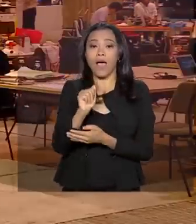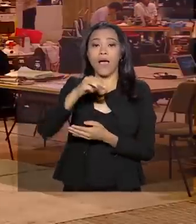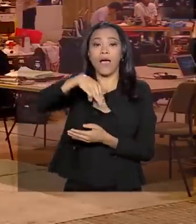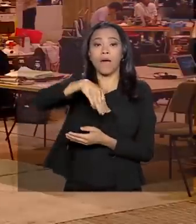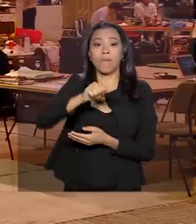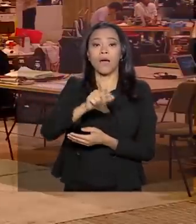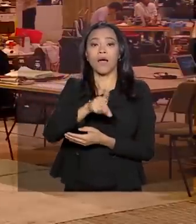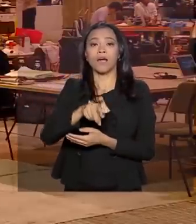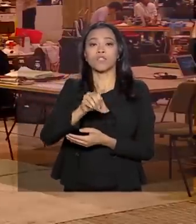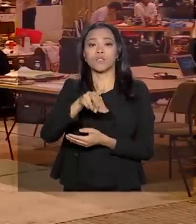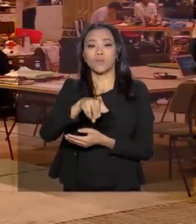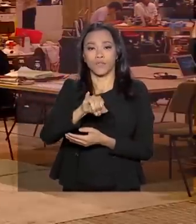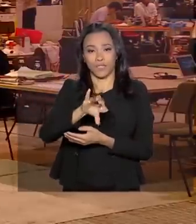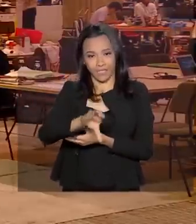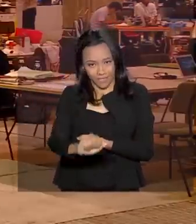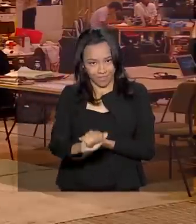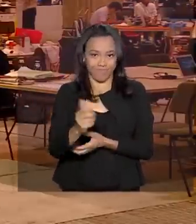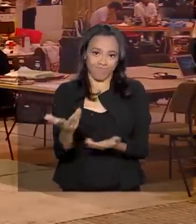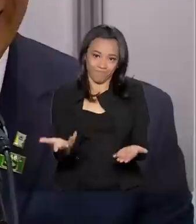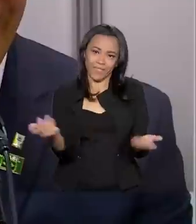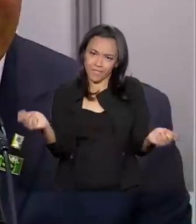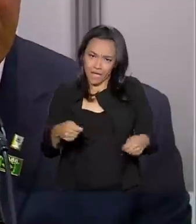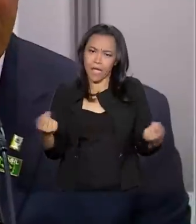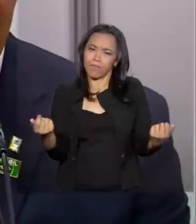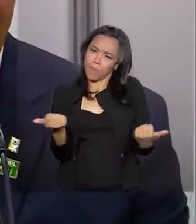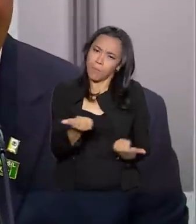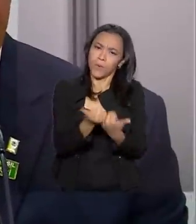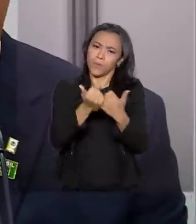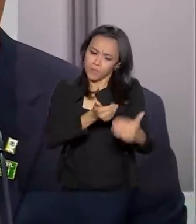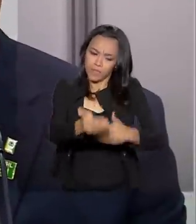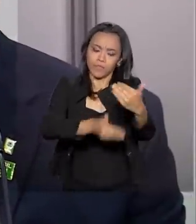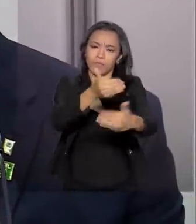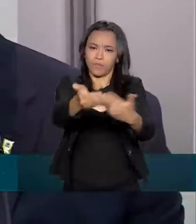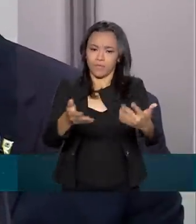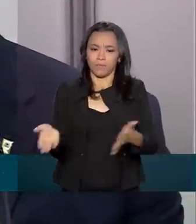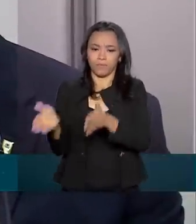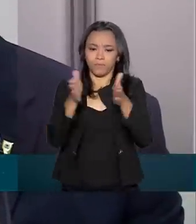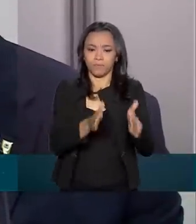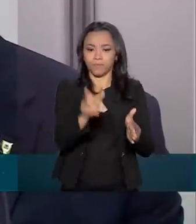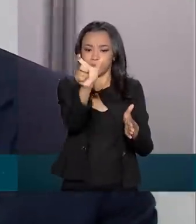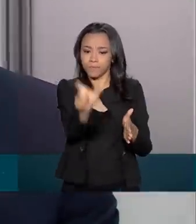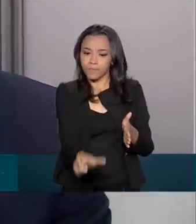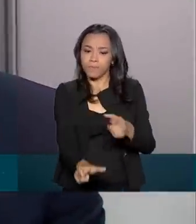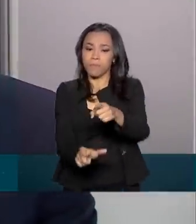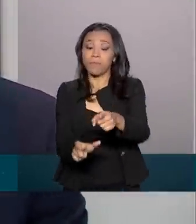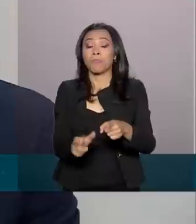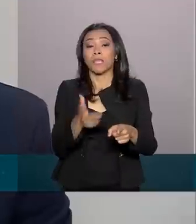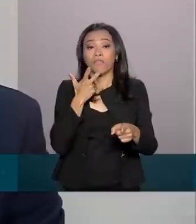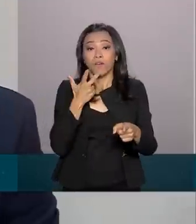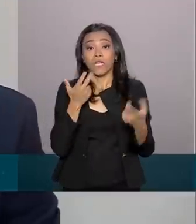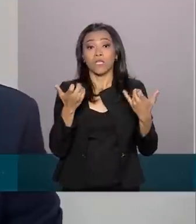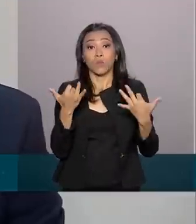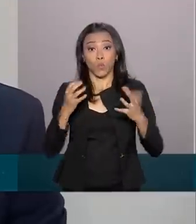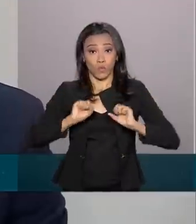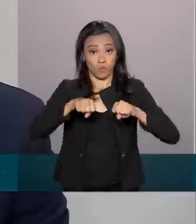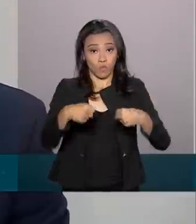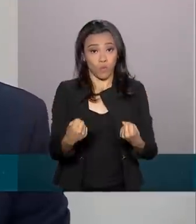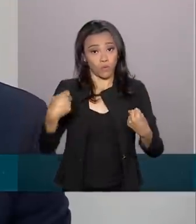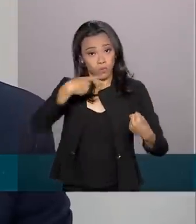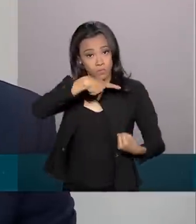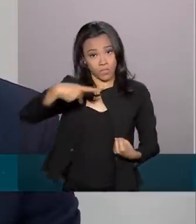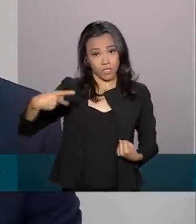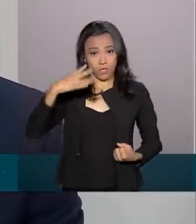preservação com desenvolvimento. A narrativa verdadeira a respeito do esforço que o presidente Bolsonaro vem